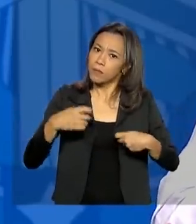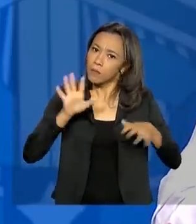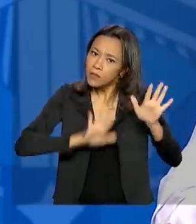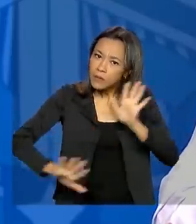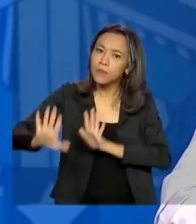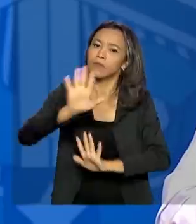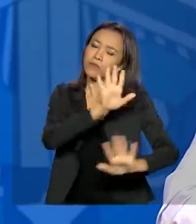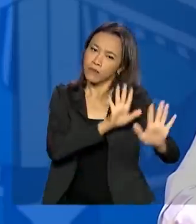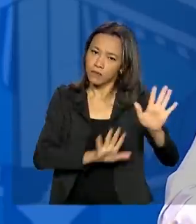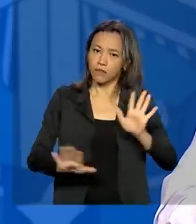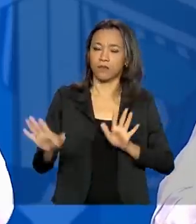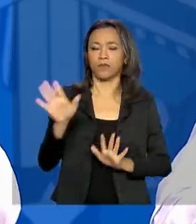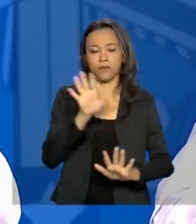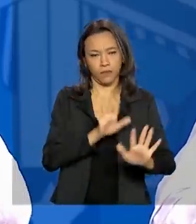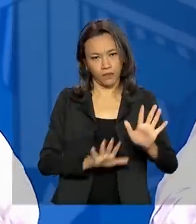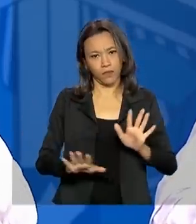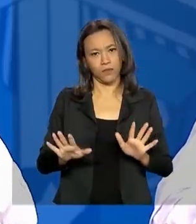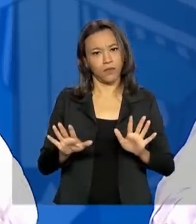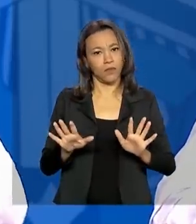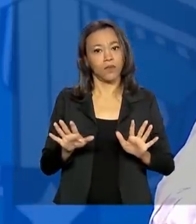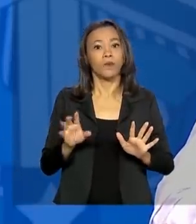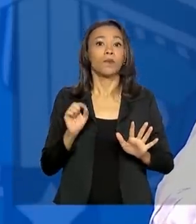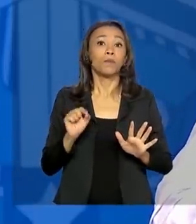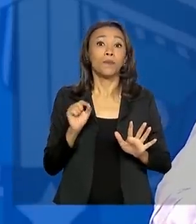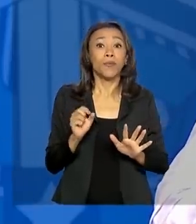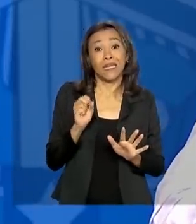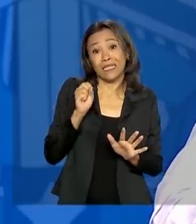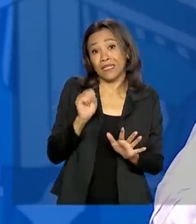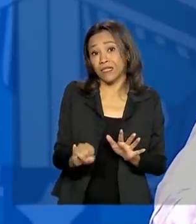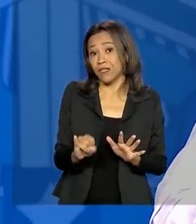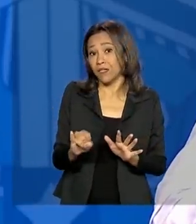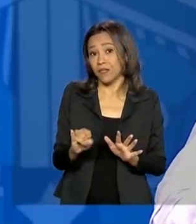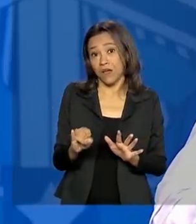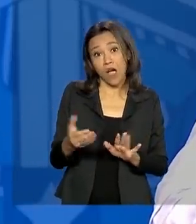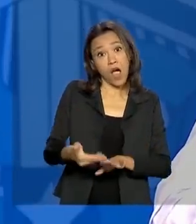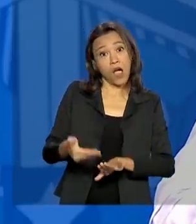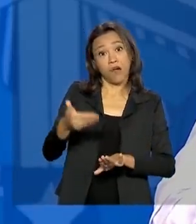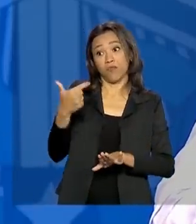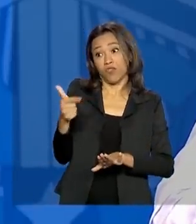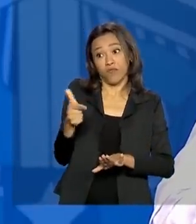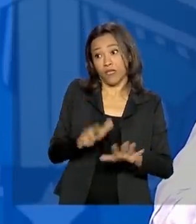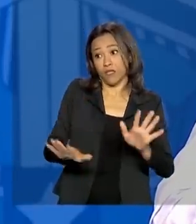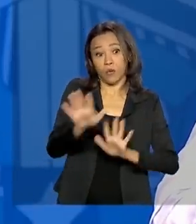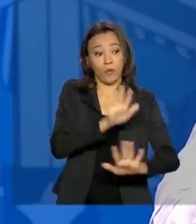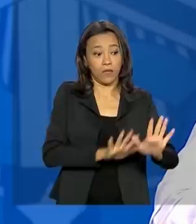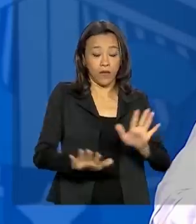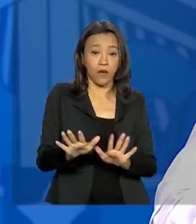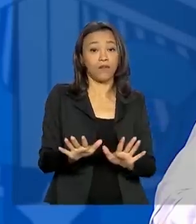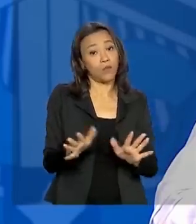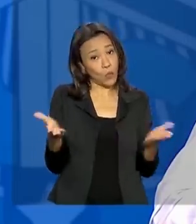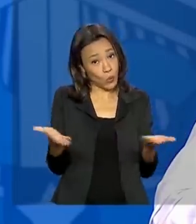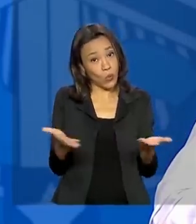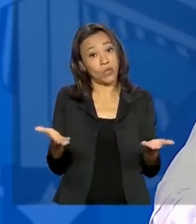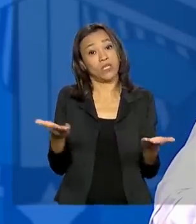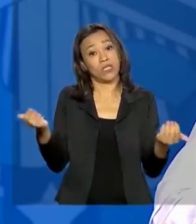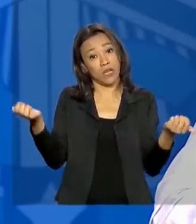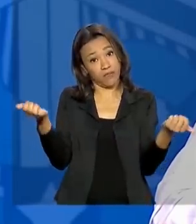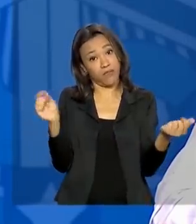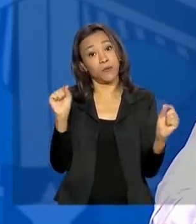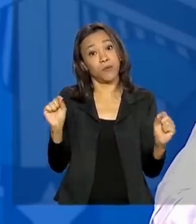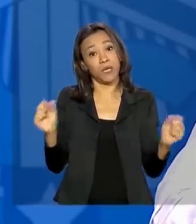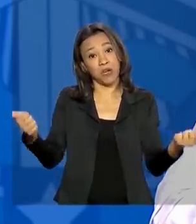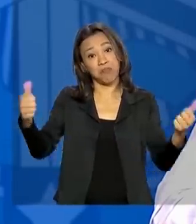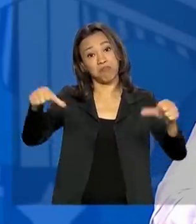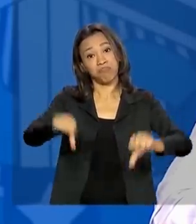cuidado para segurar, porque se não tivéssemos cuidado para segurar, provavelmente hoje já estaríamos em